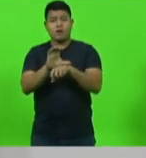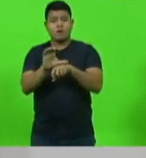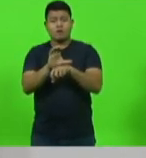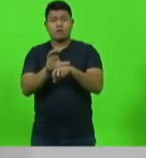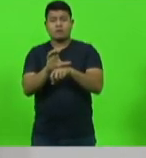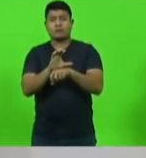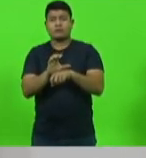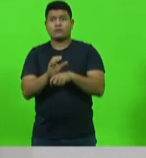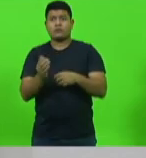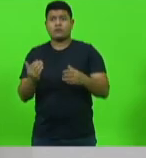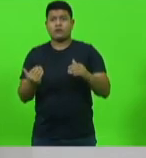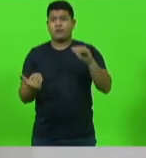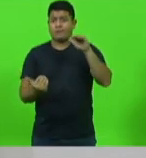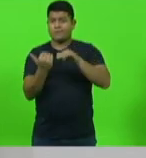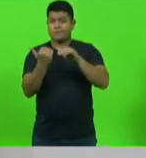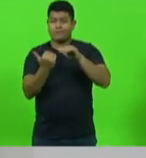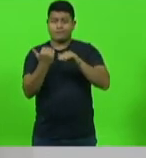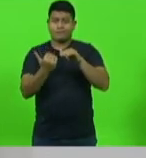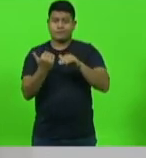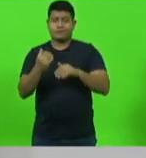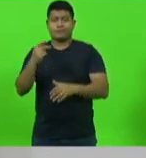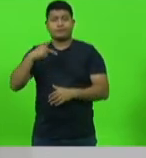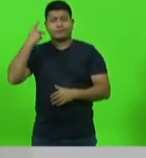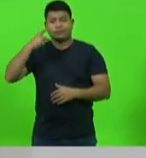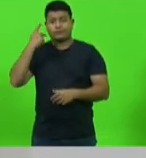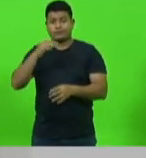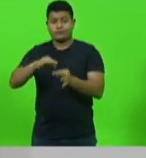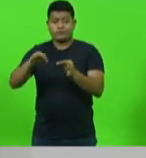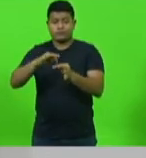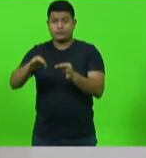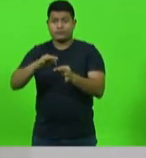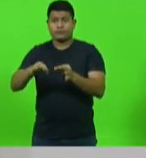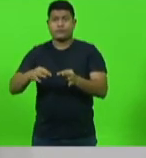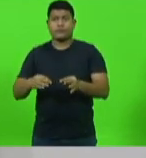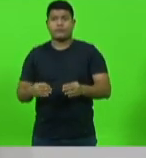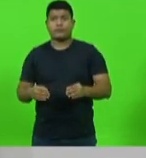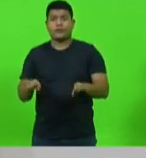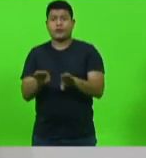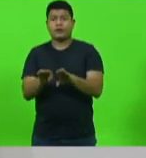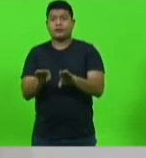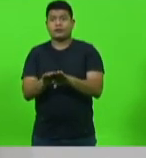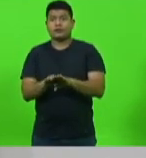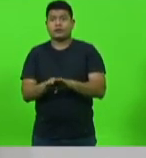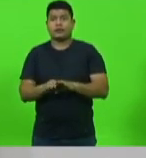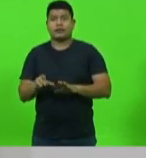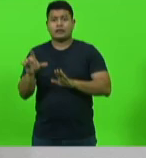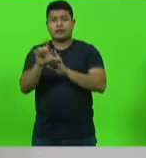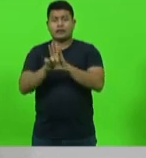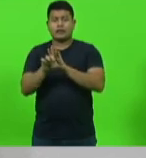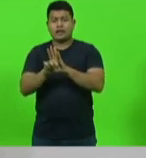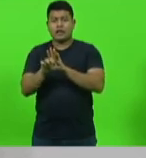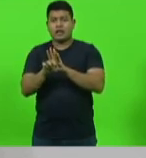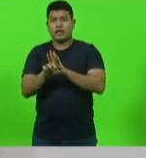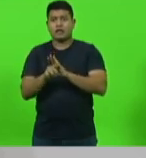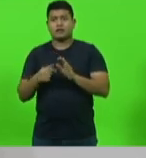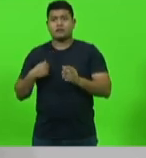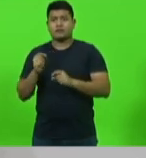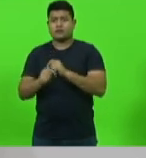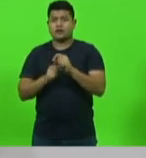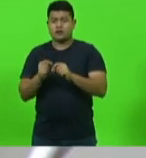do aparelhamento político das instituições, do compadril e da legalização da chamada e conhecida arachadinha.